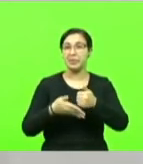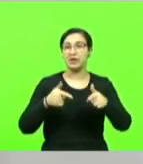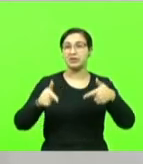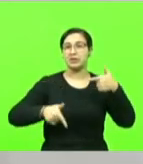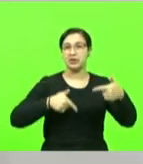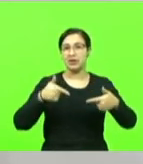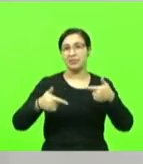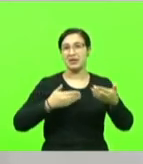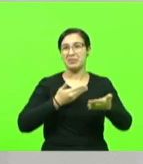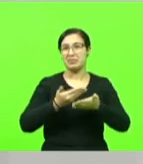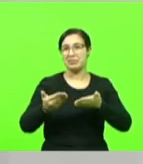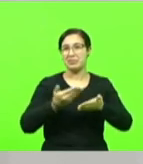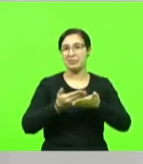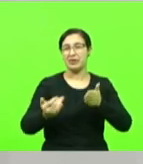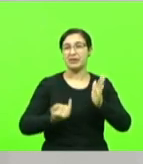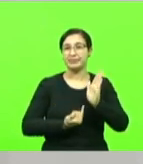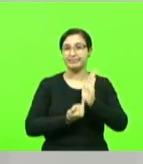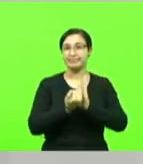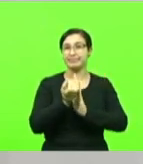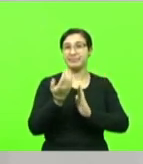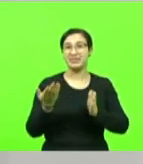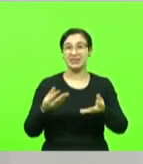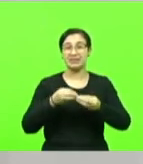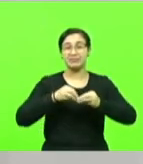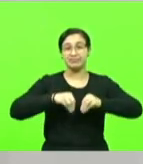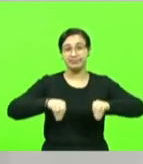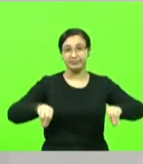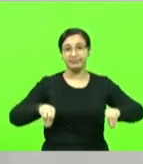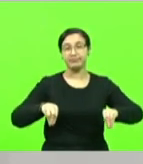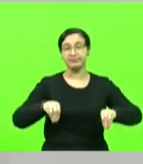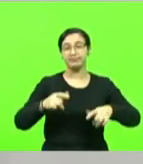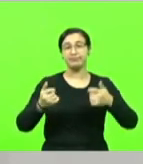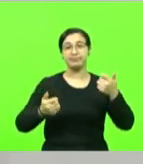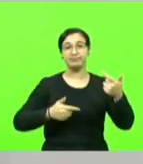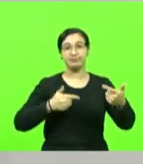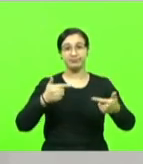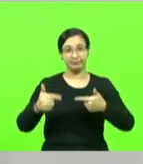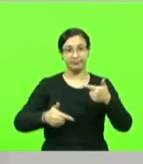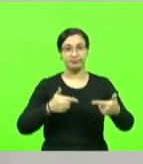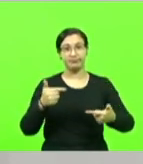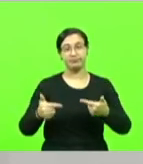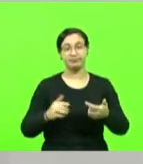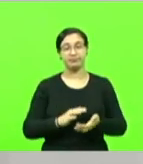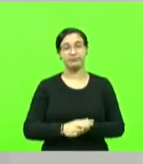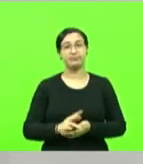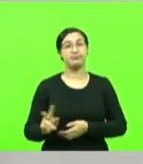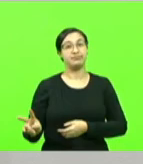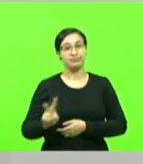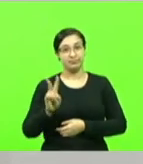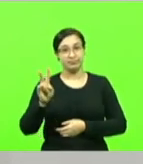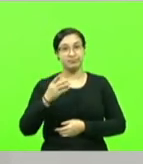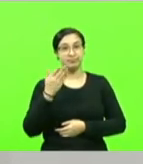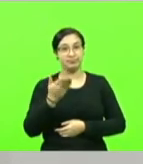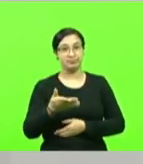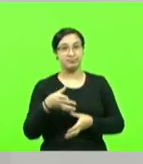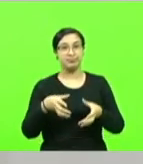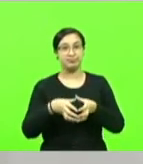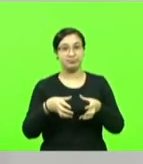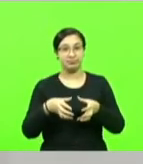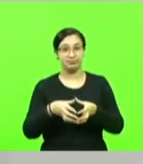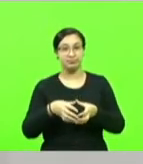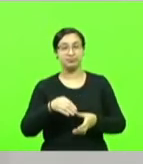perda inflacionária, que está se ferrando na viatura. Vamos valorizar quem realmente sente, neste caso,